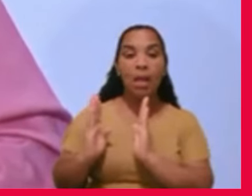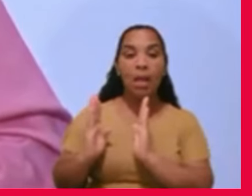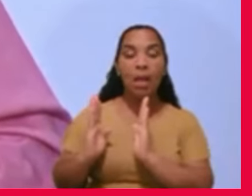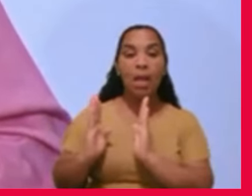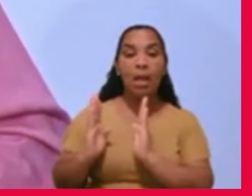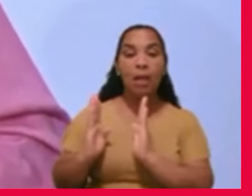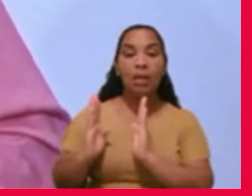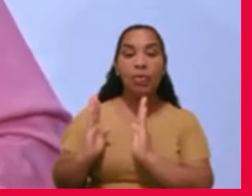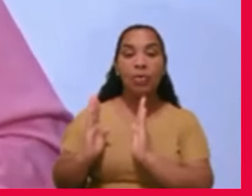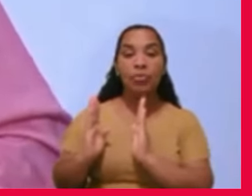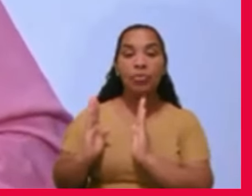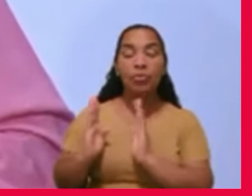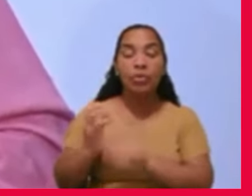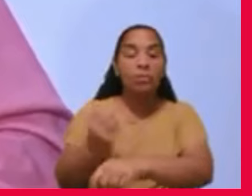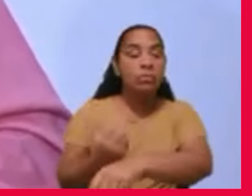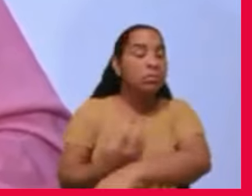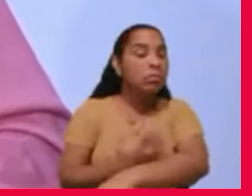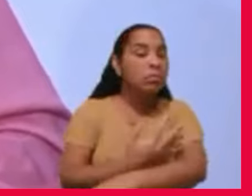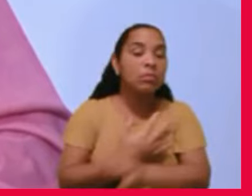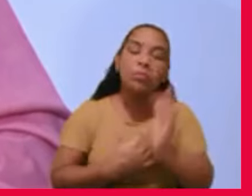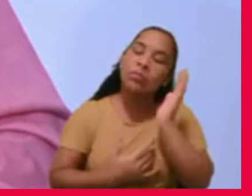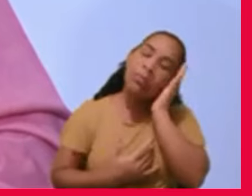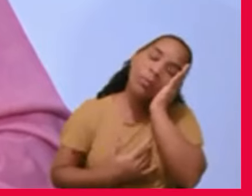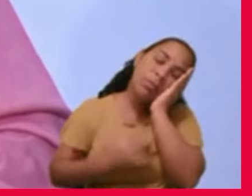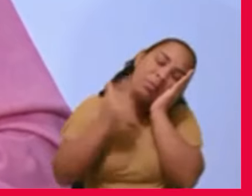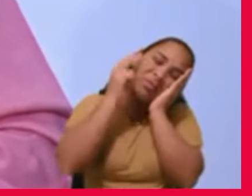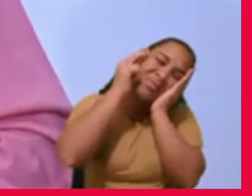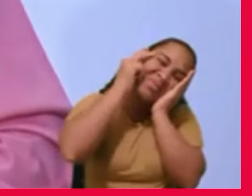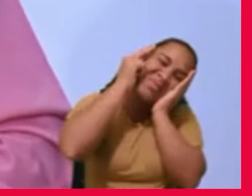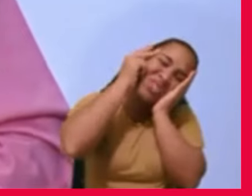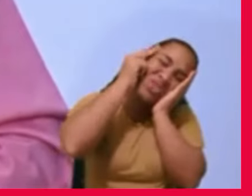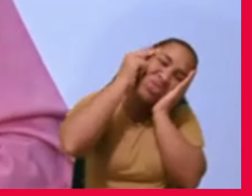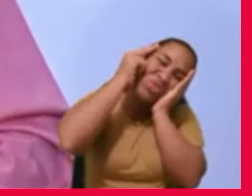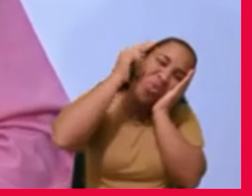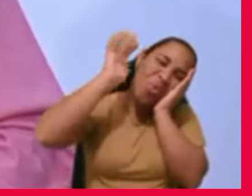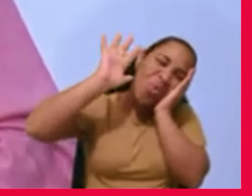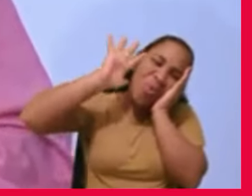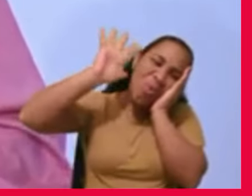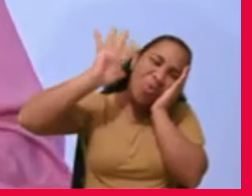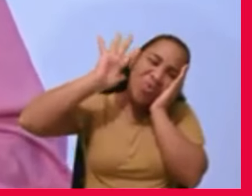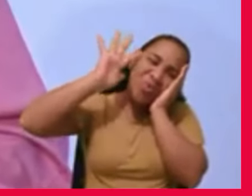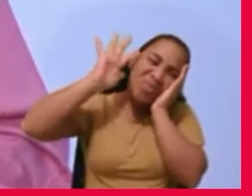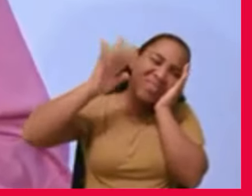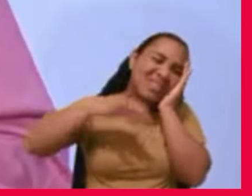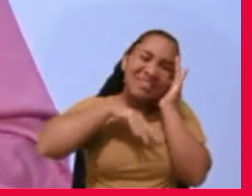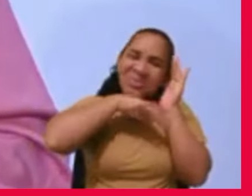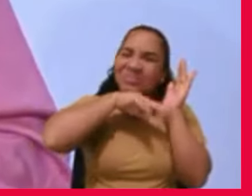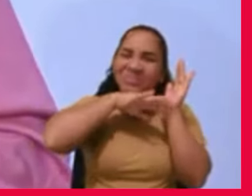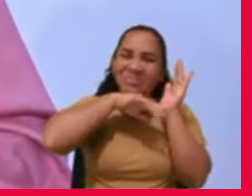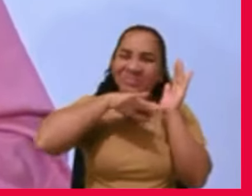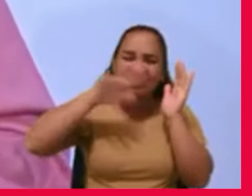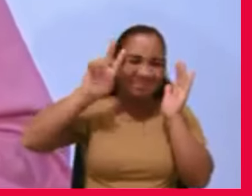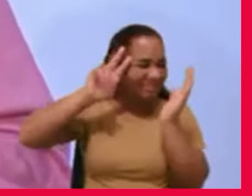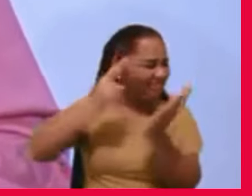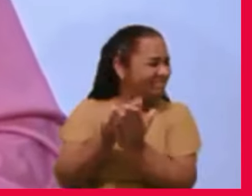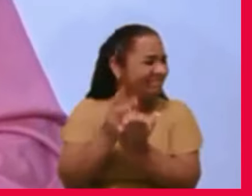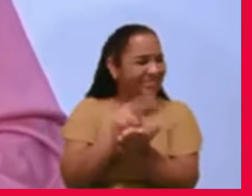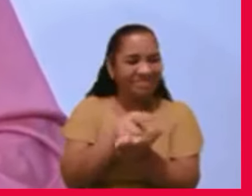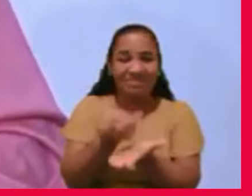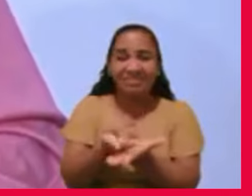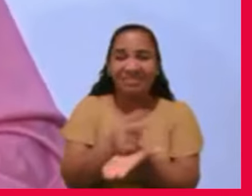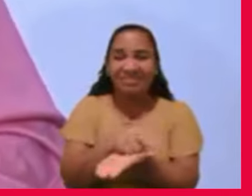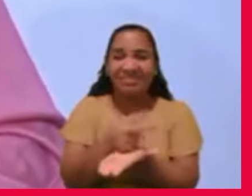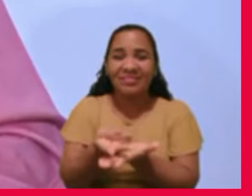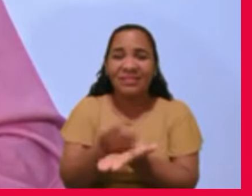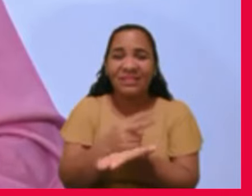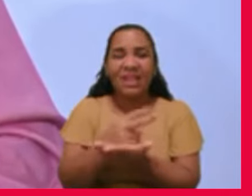sonhos muito desagradáveis, muito pesadelos. E, então, eu parei